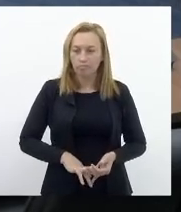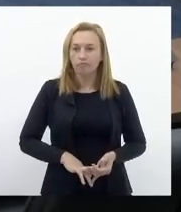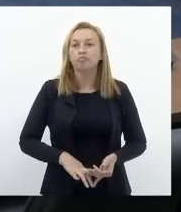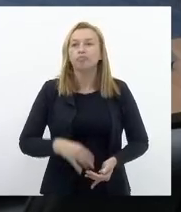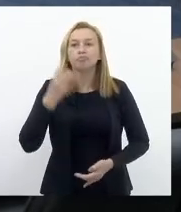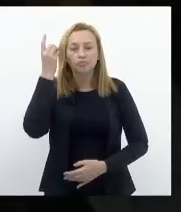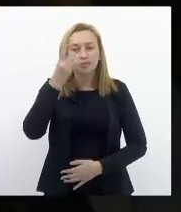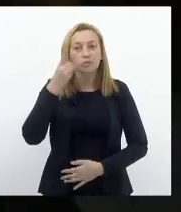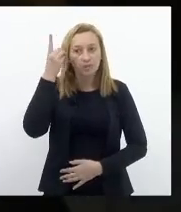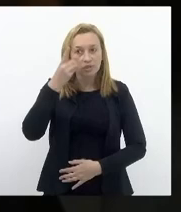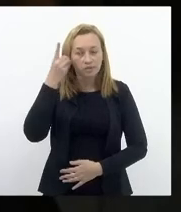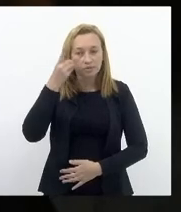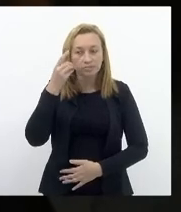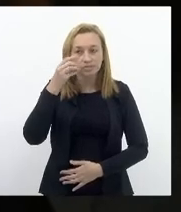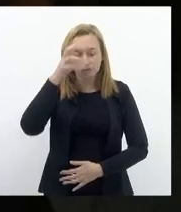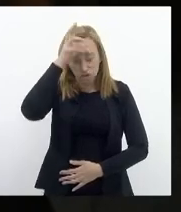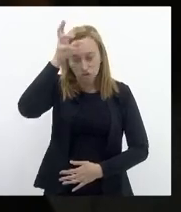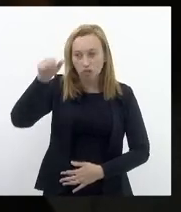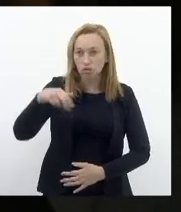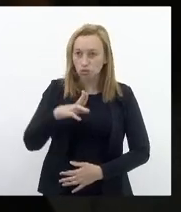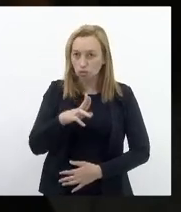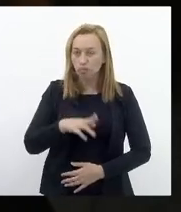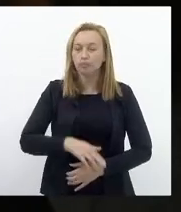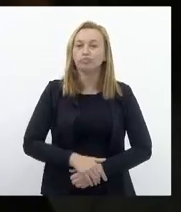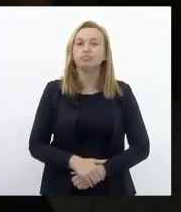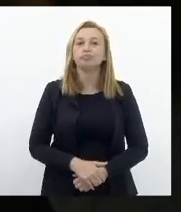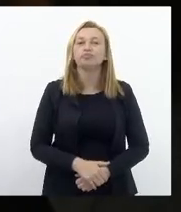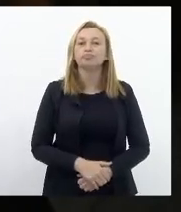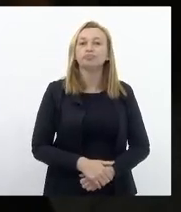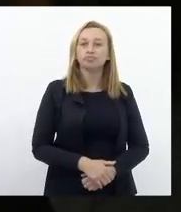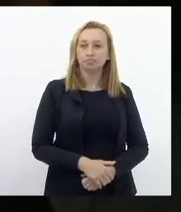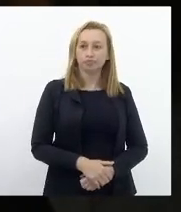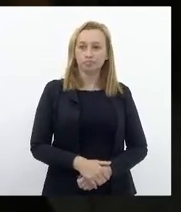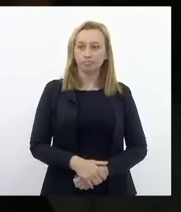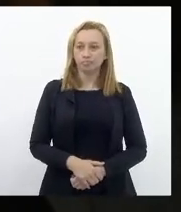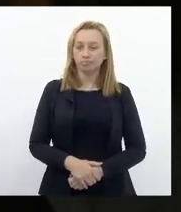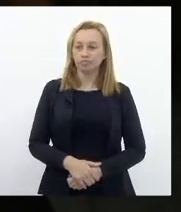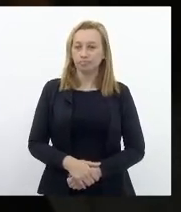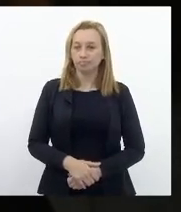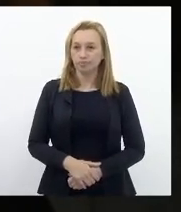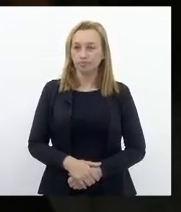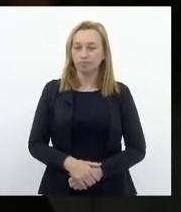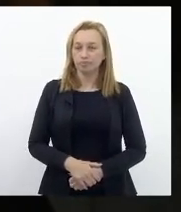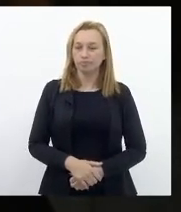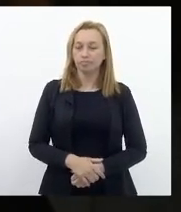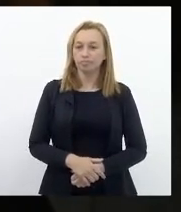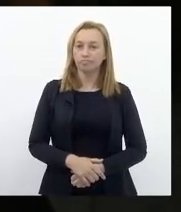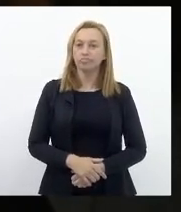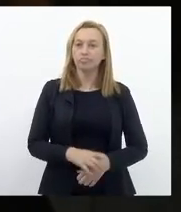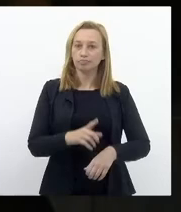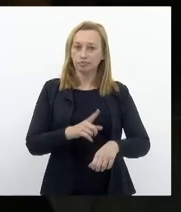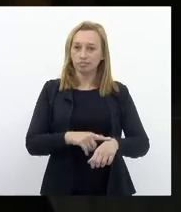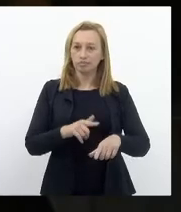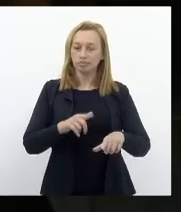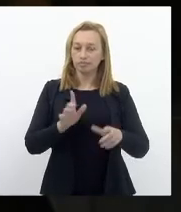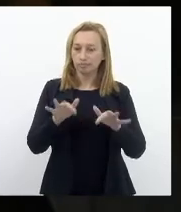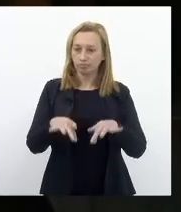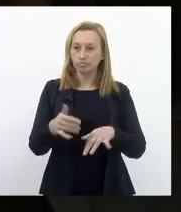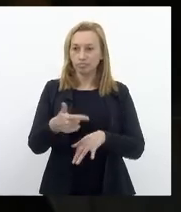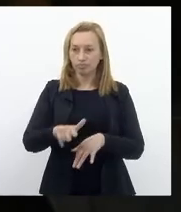Deputada Tia Ju Presidindo O nosso expediente Final mais uma vez